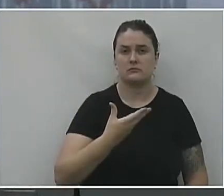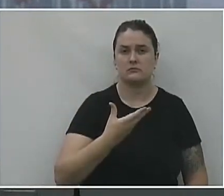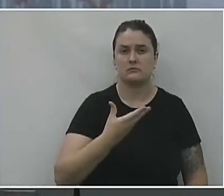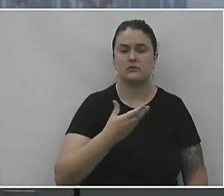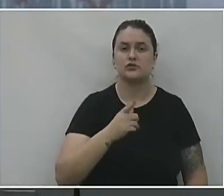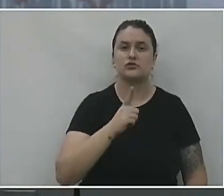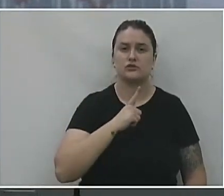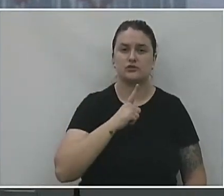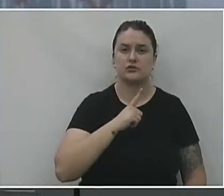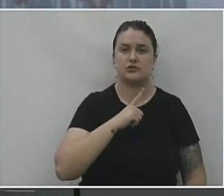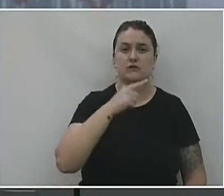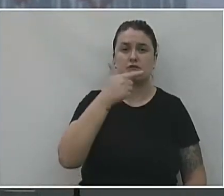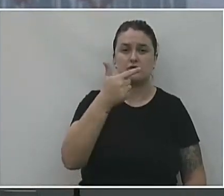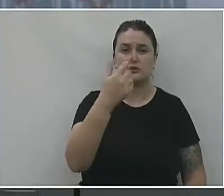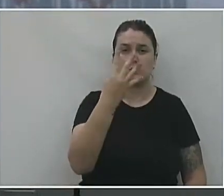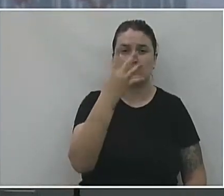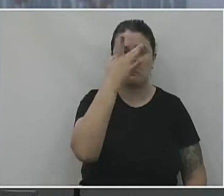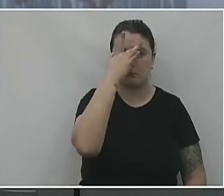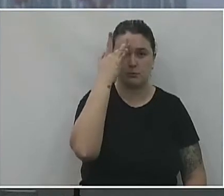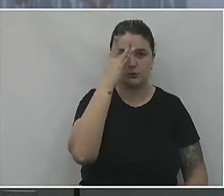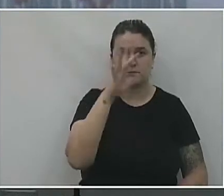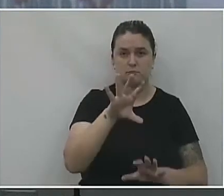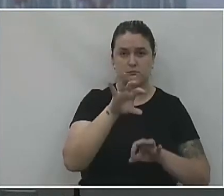24 casos